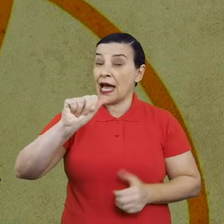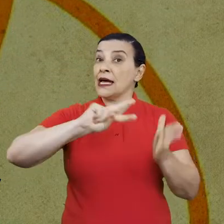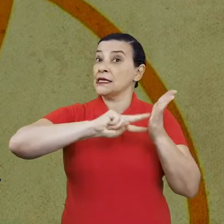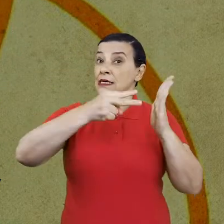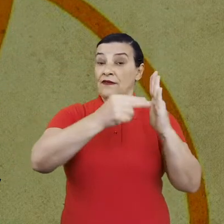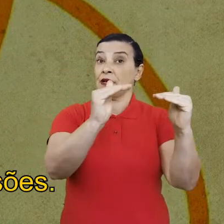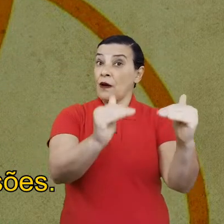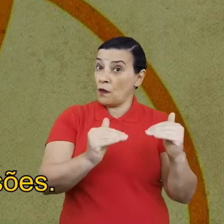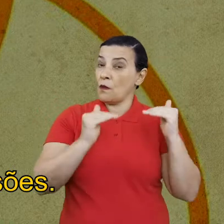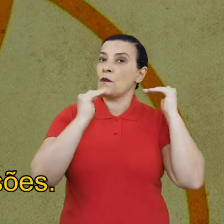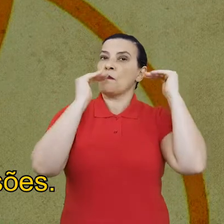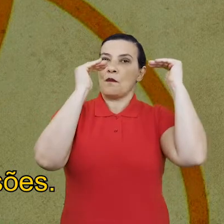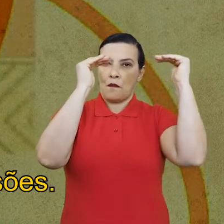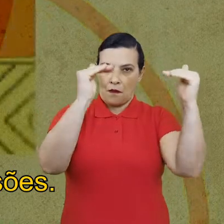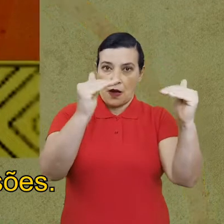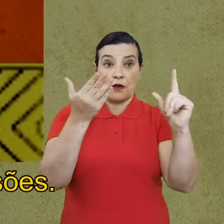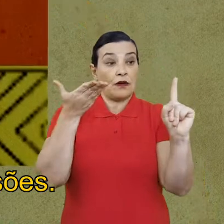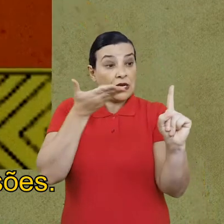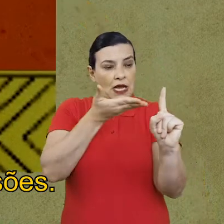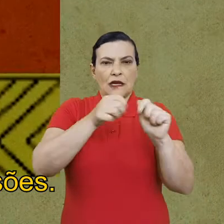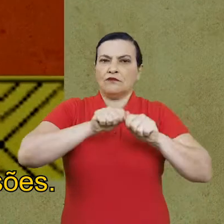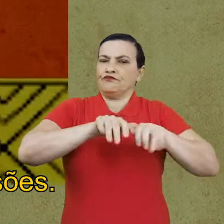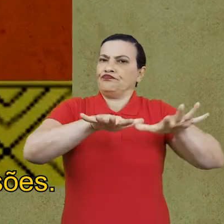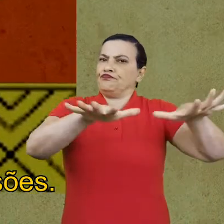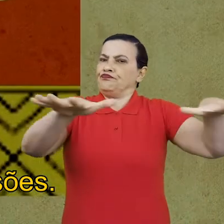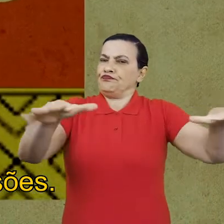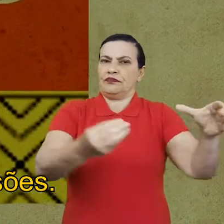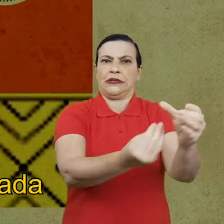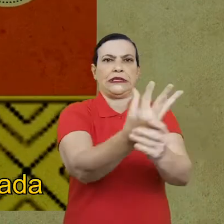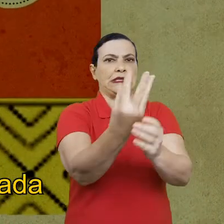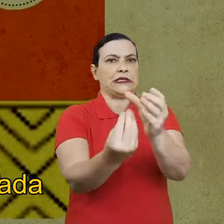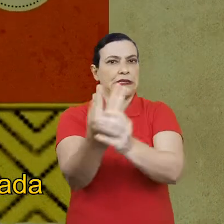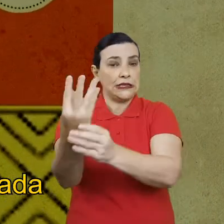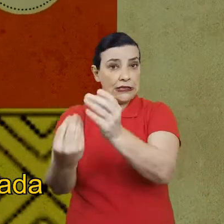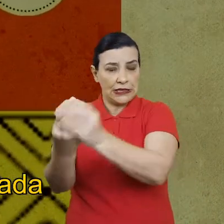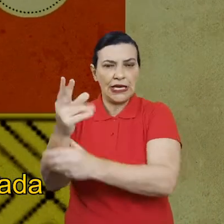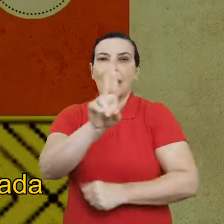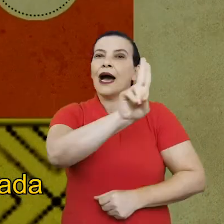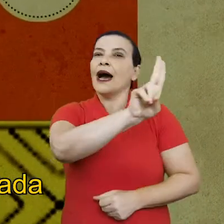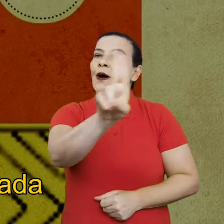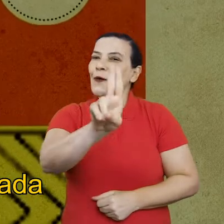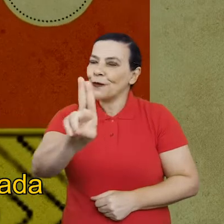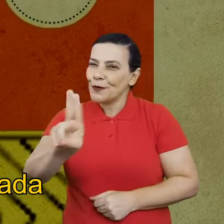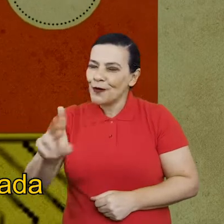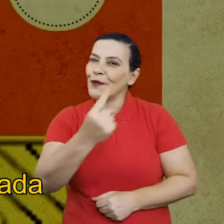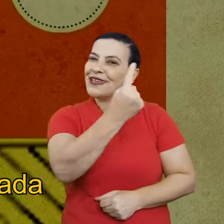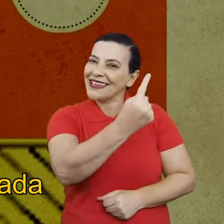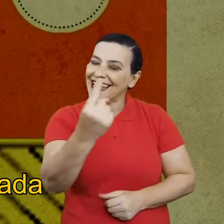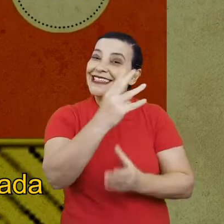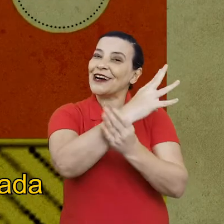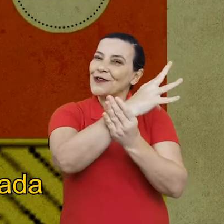ancestral maior, a partir do qual se originam todas as outras divisões. Os nomes que os clãs da primeira série